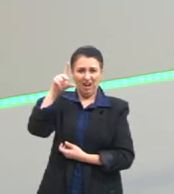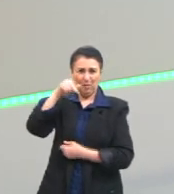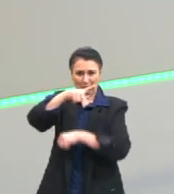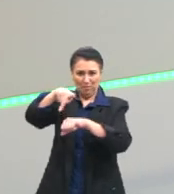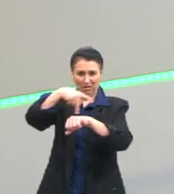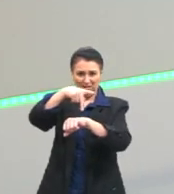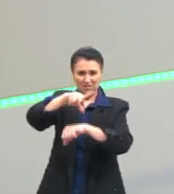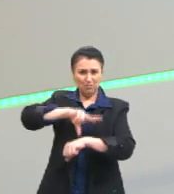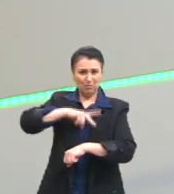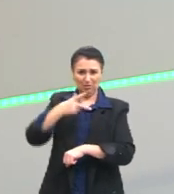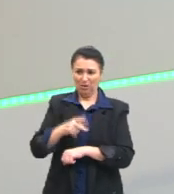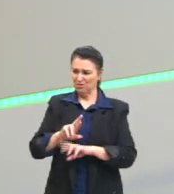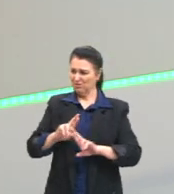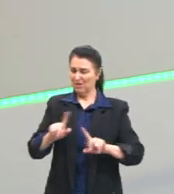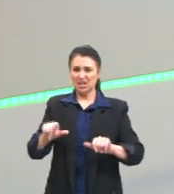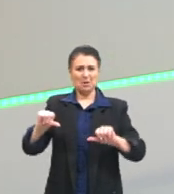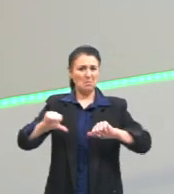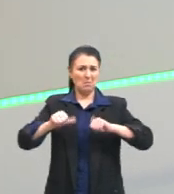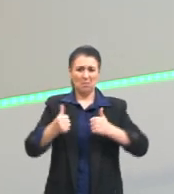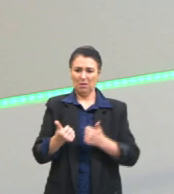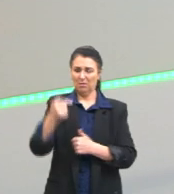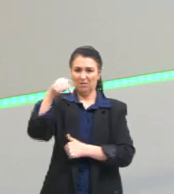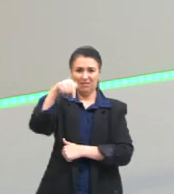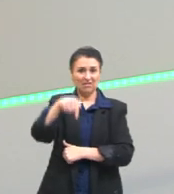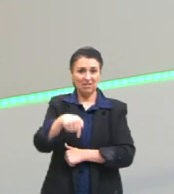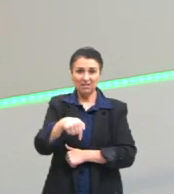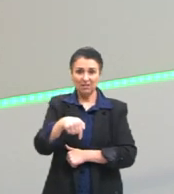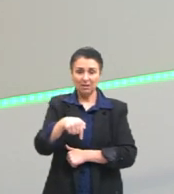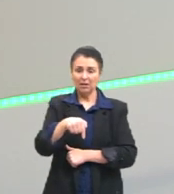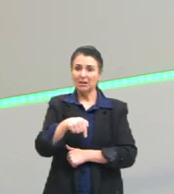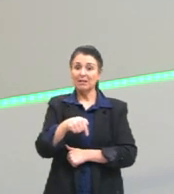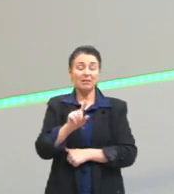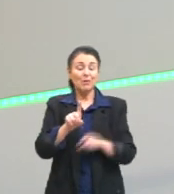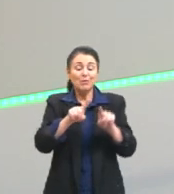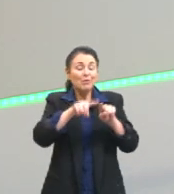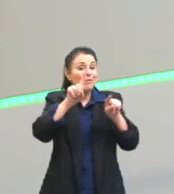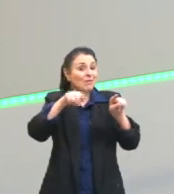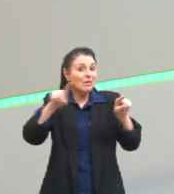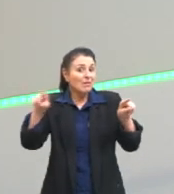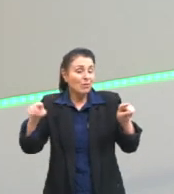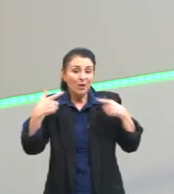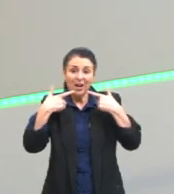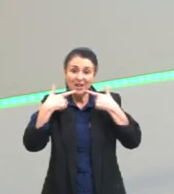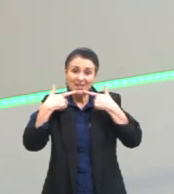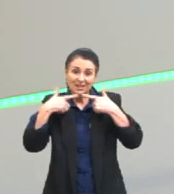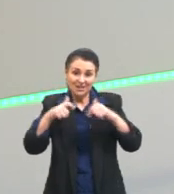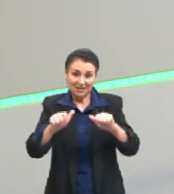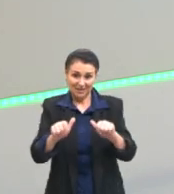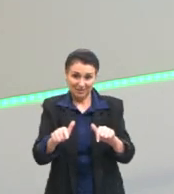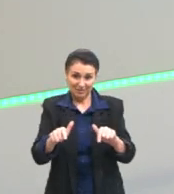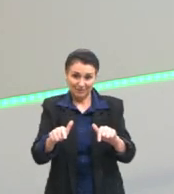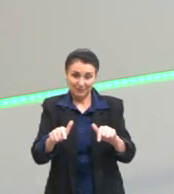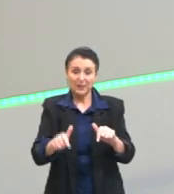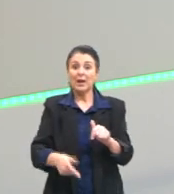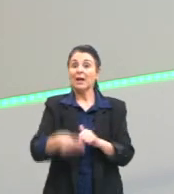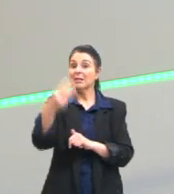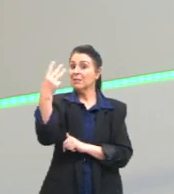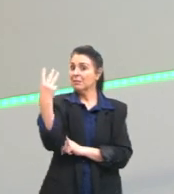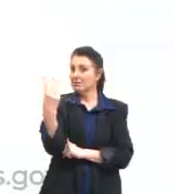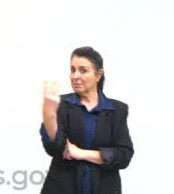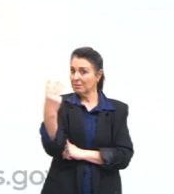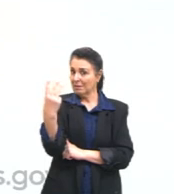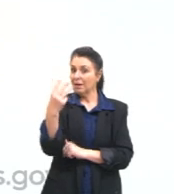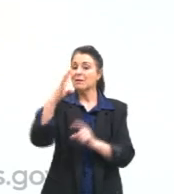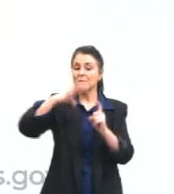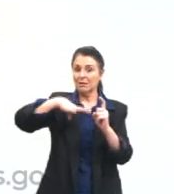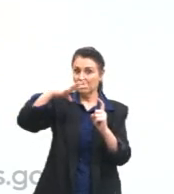E, na verdade, não. São variações do mesmo idioma. O terceiro mito nos diz que, e esse eu